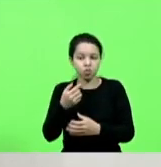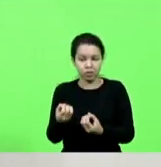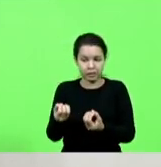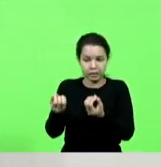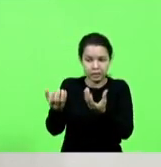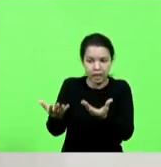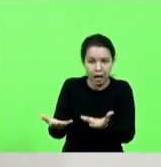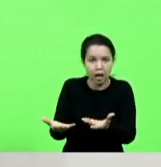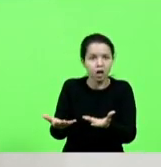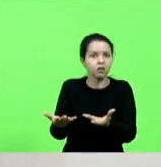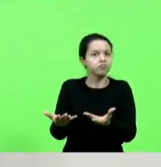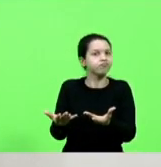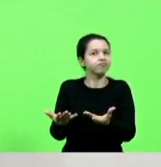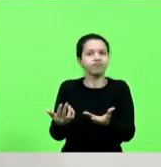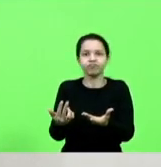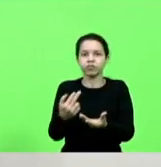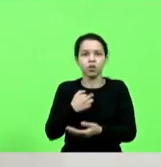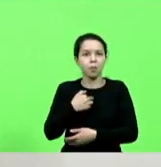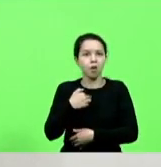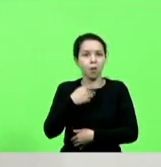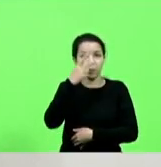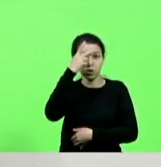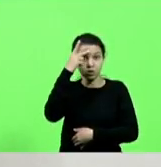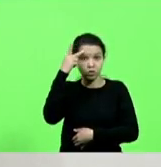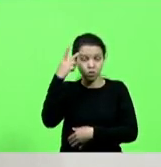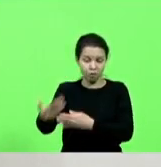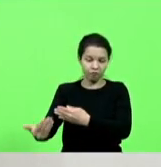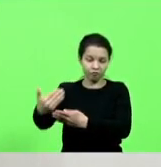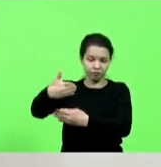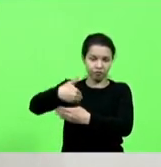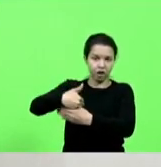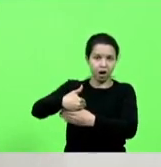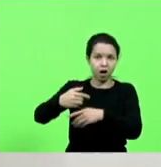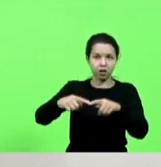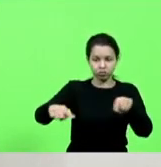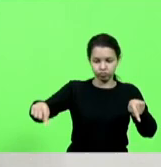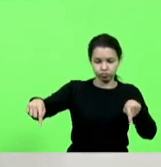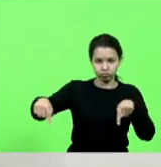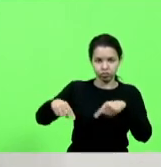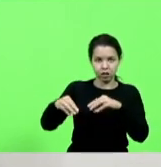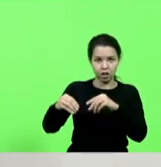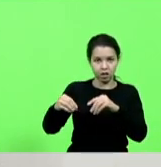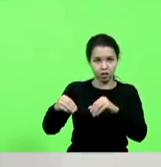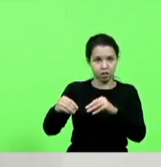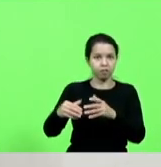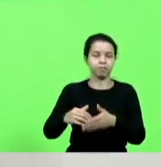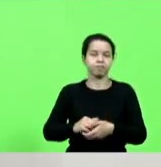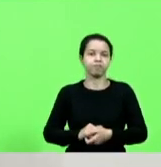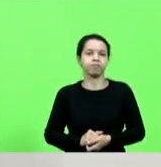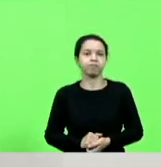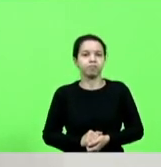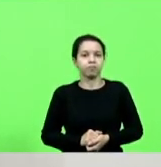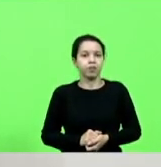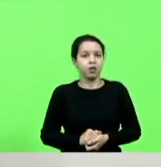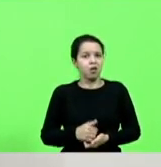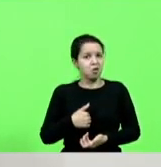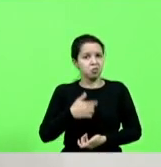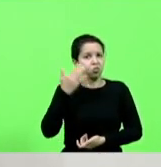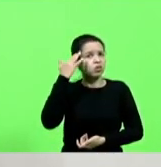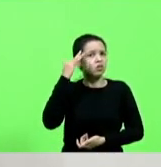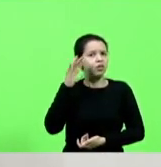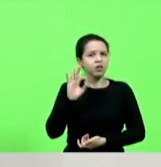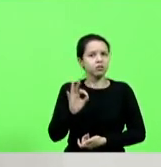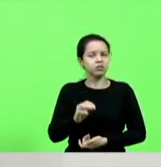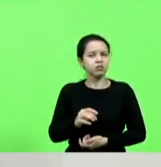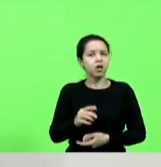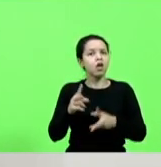passar ali os dias na acolhida da colônia então eu não consigo compreender isso é a mesma coisa com o frango não pode criar o